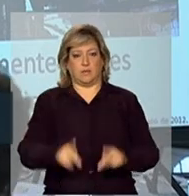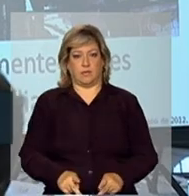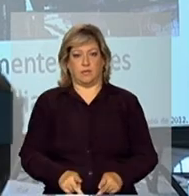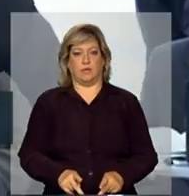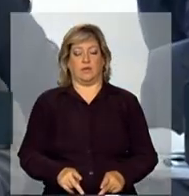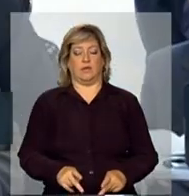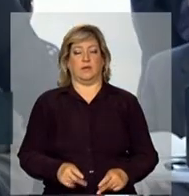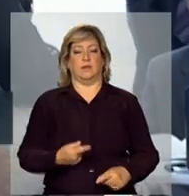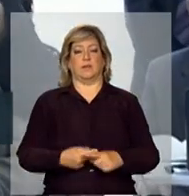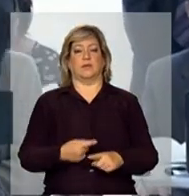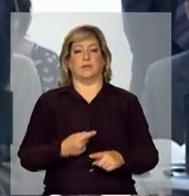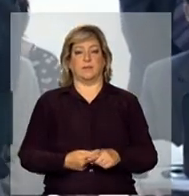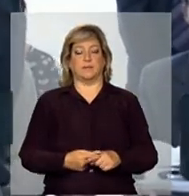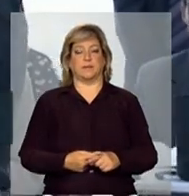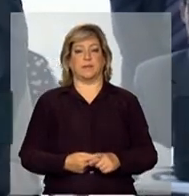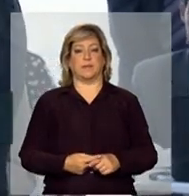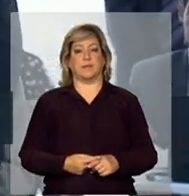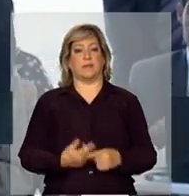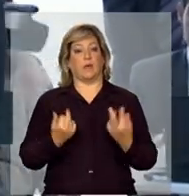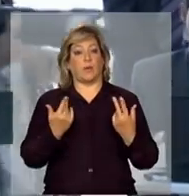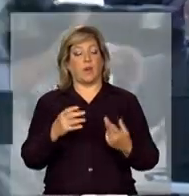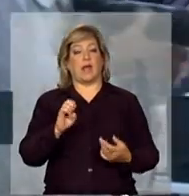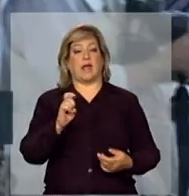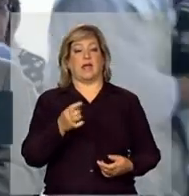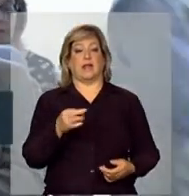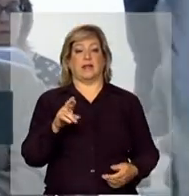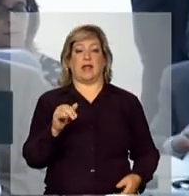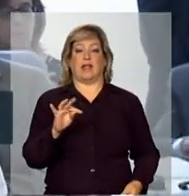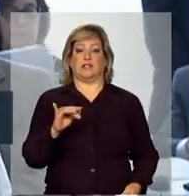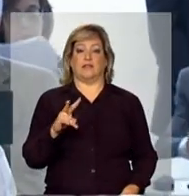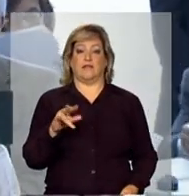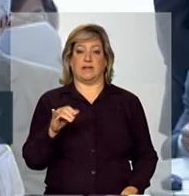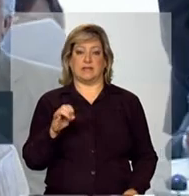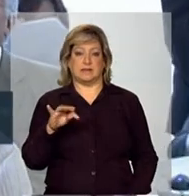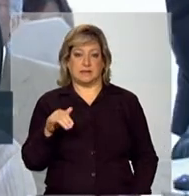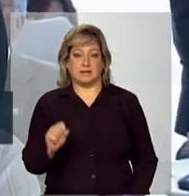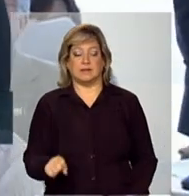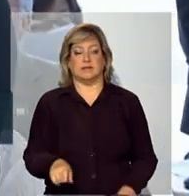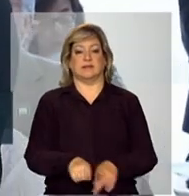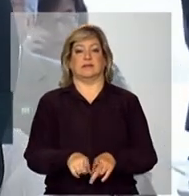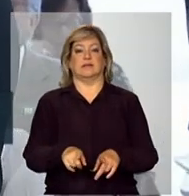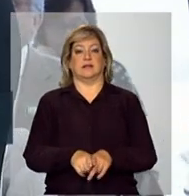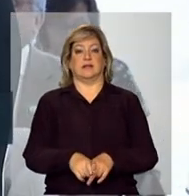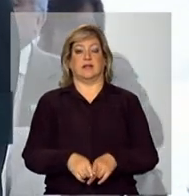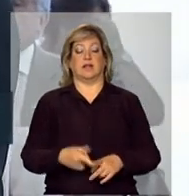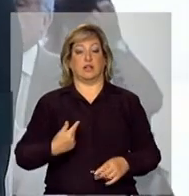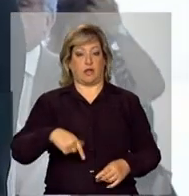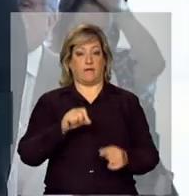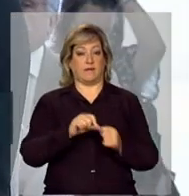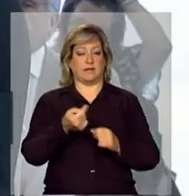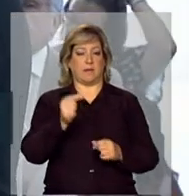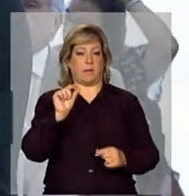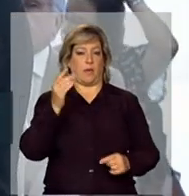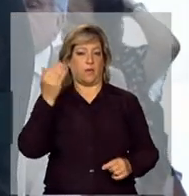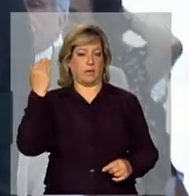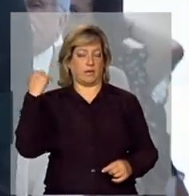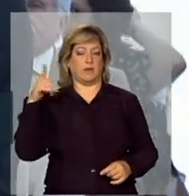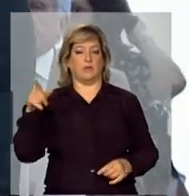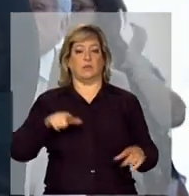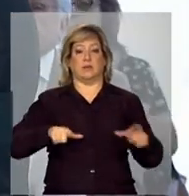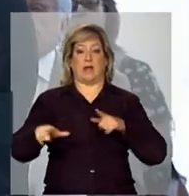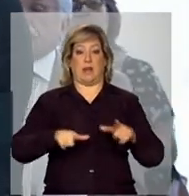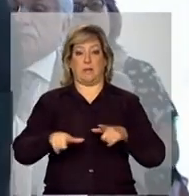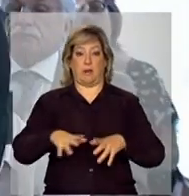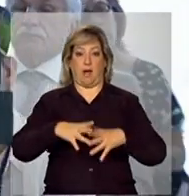diferenciação, da mesma forma, extrativistas. essa ação em territórios quilombolas, nós fizemos recentemente um trabalho grande na Paraíba,